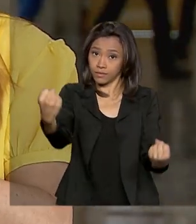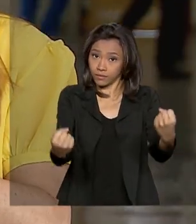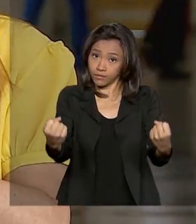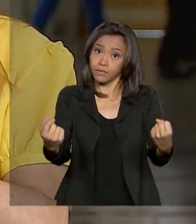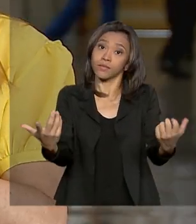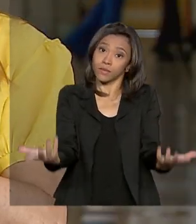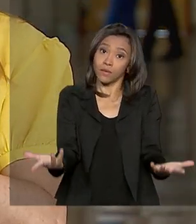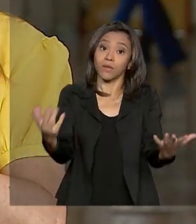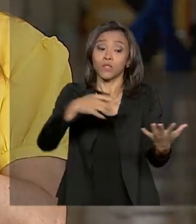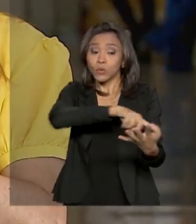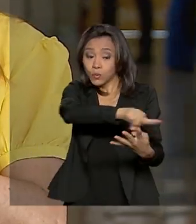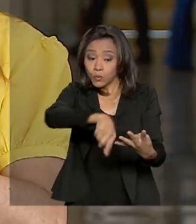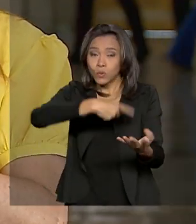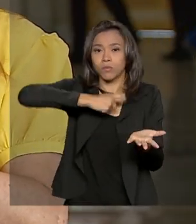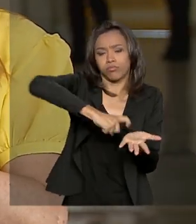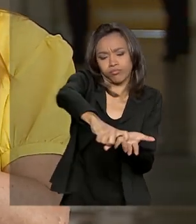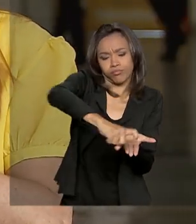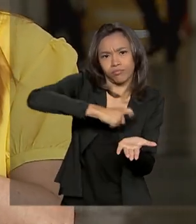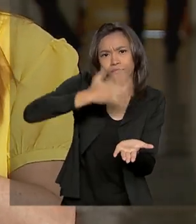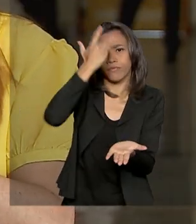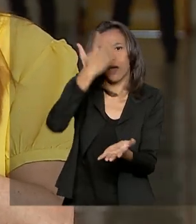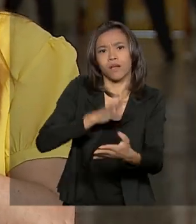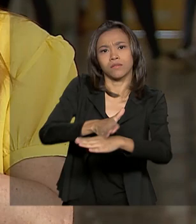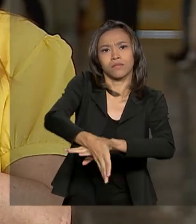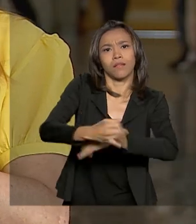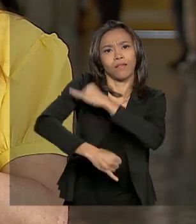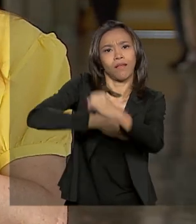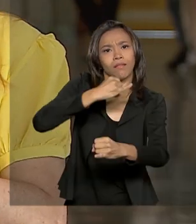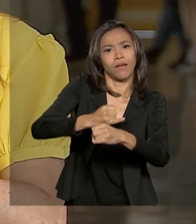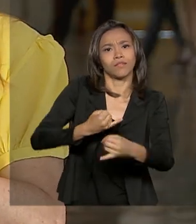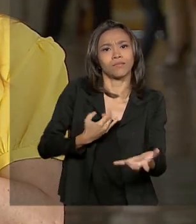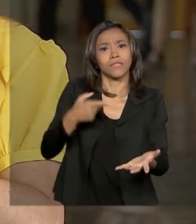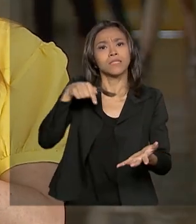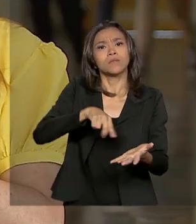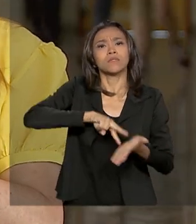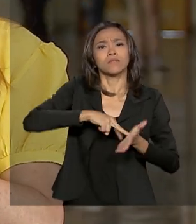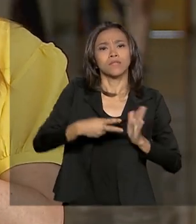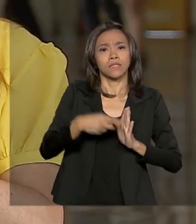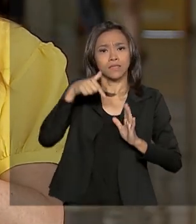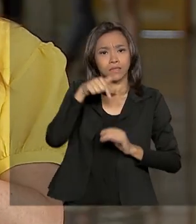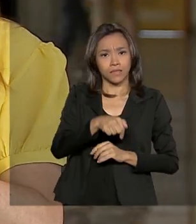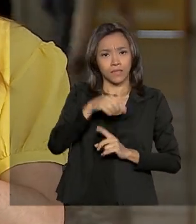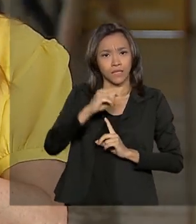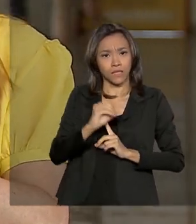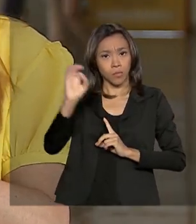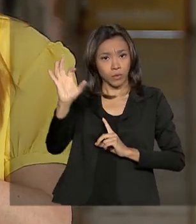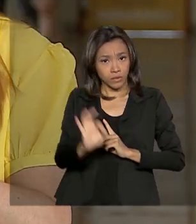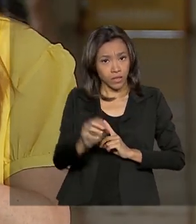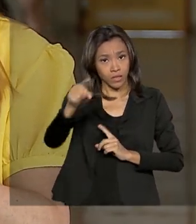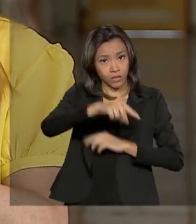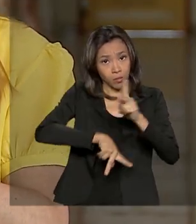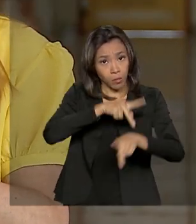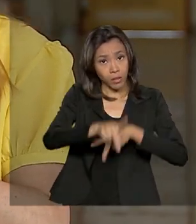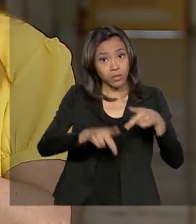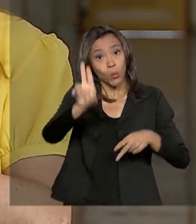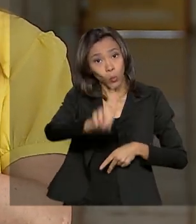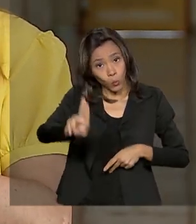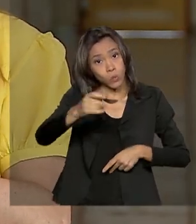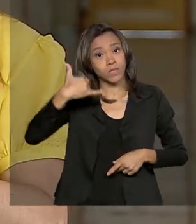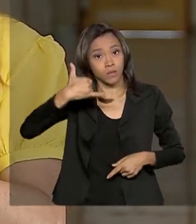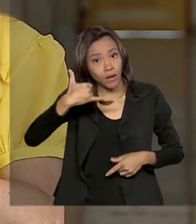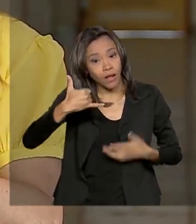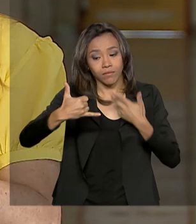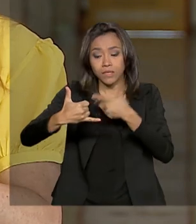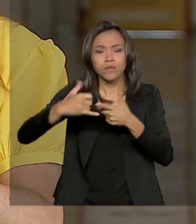digitalização desses serviços conta com o fato de que 70% da população brasileira usa um celular. Isso